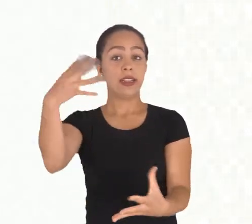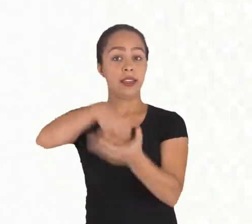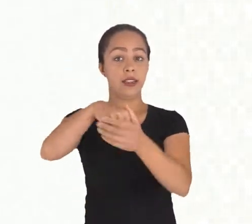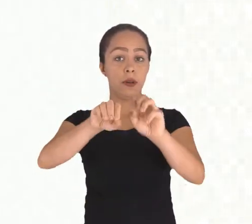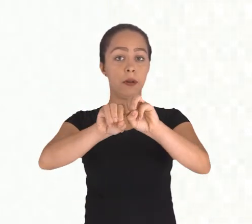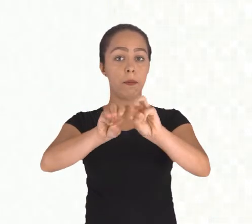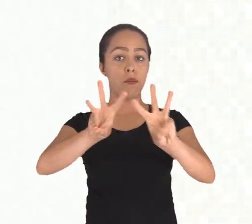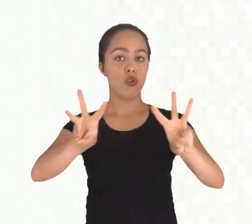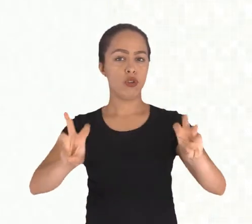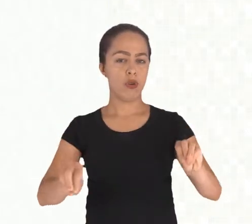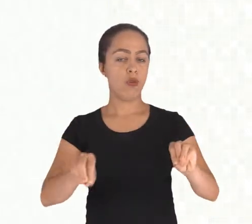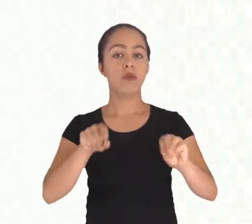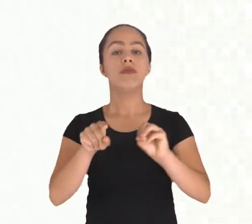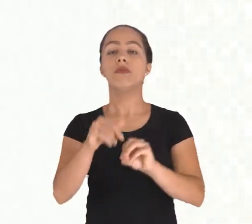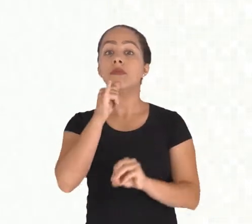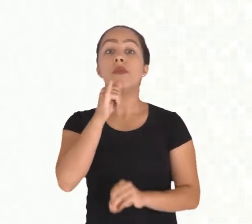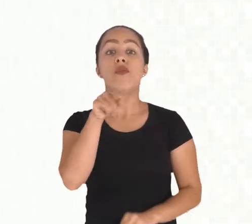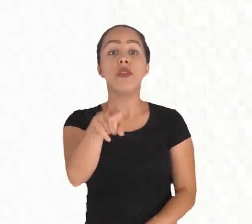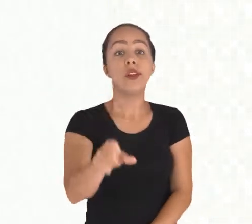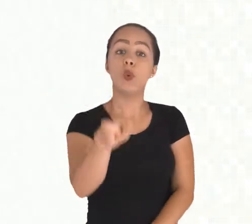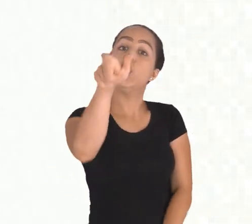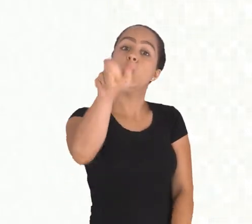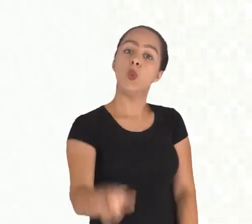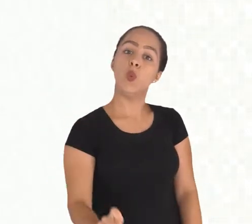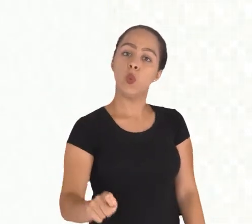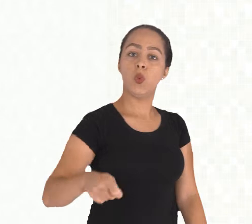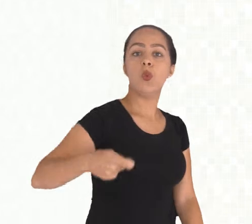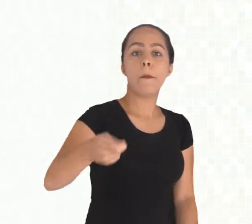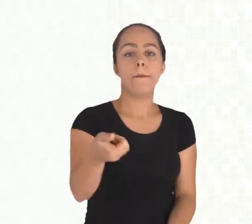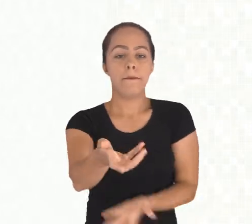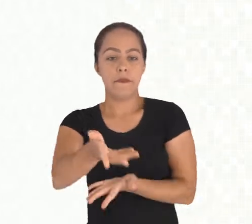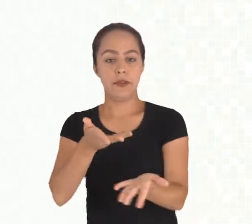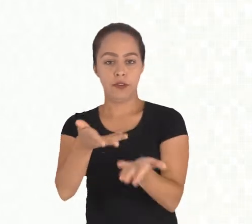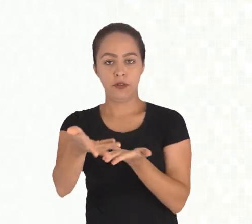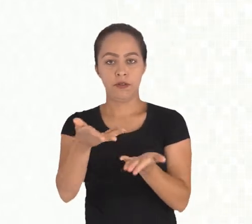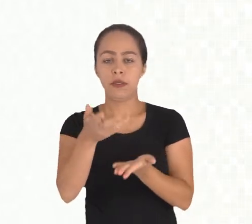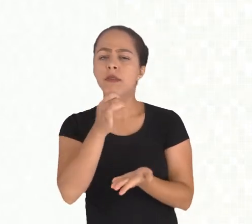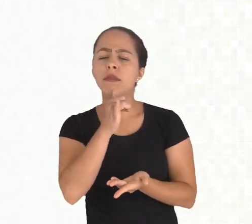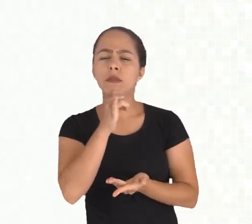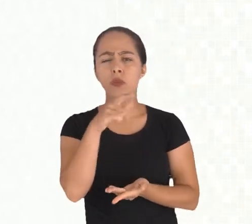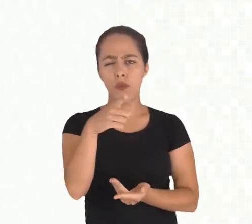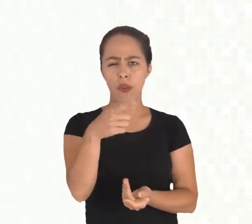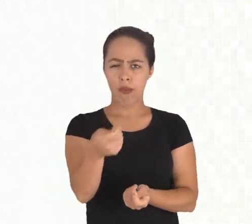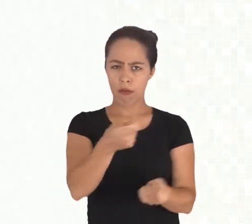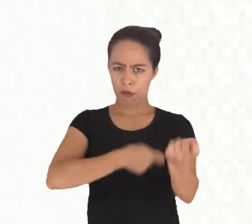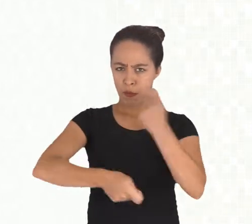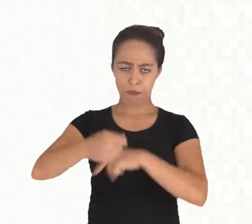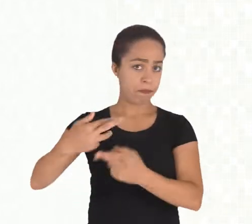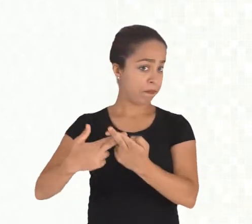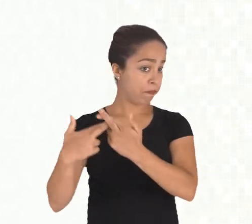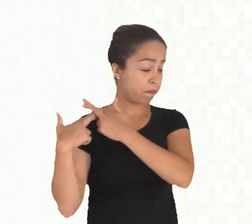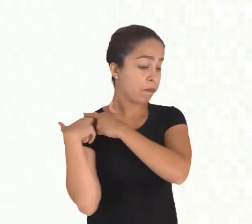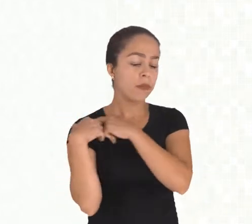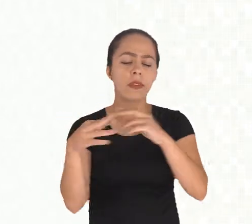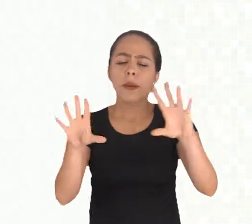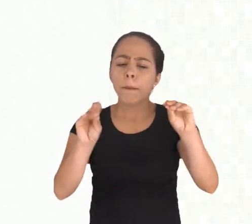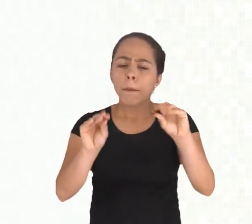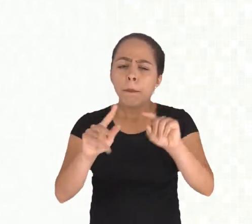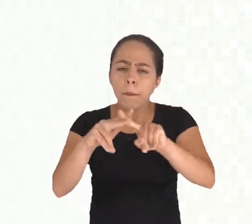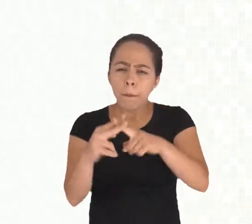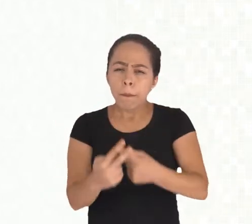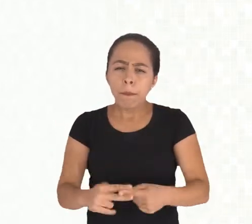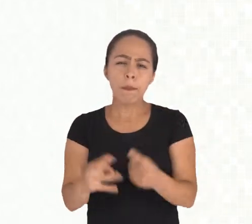como um mediador. Então digamos que você é o administrador, dependendo do perfil que está